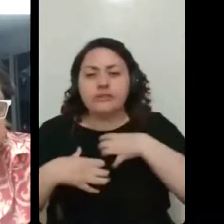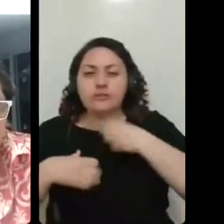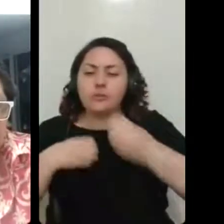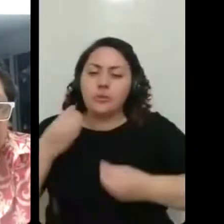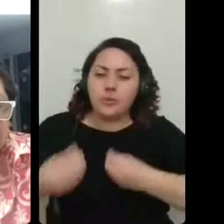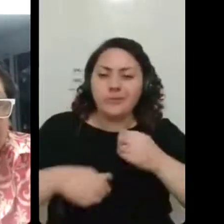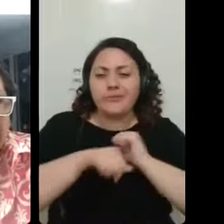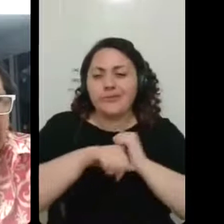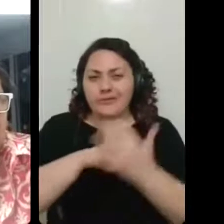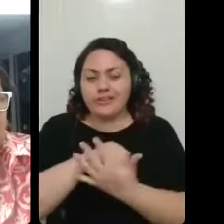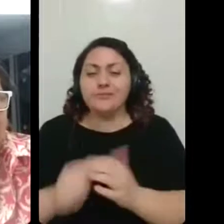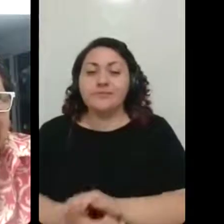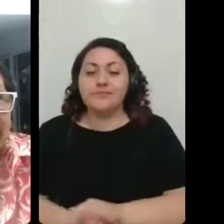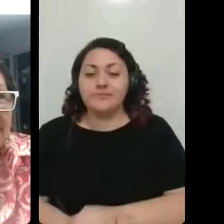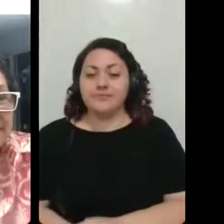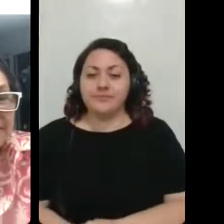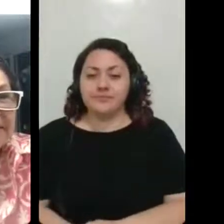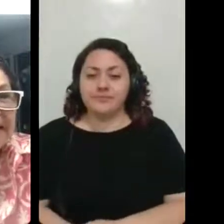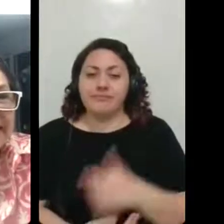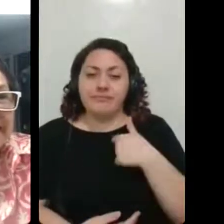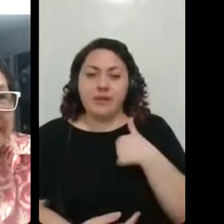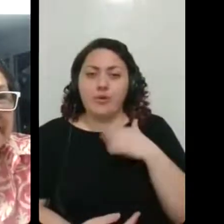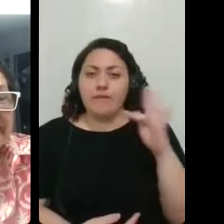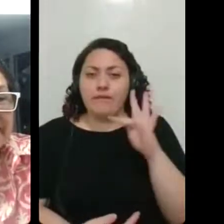Eu, na metade de fevereiro,